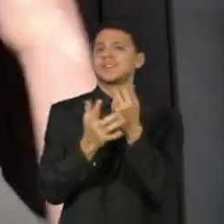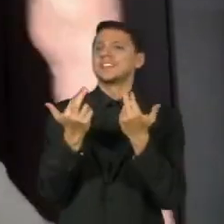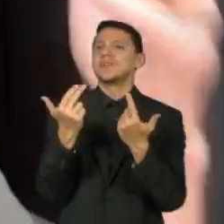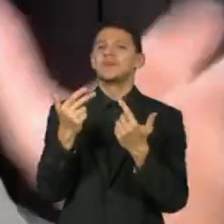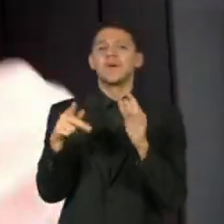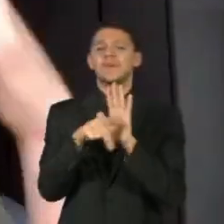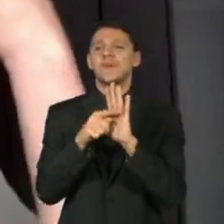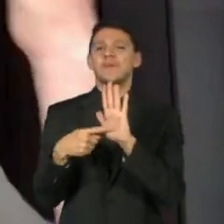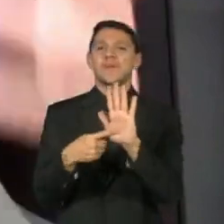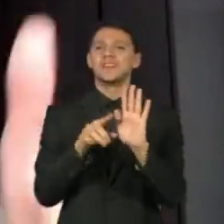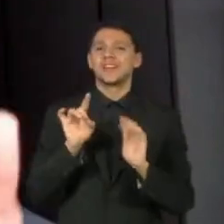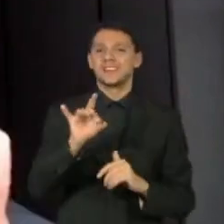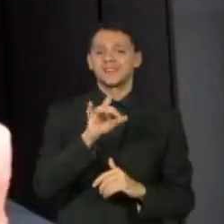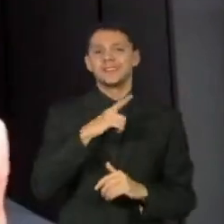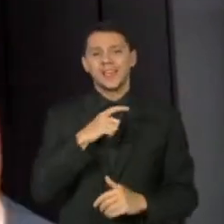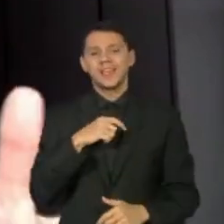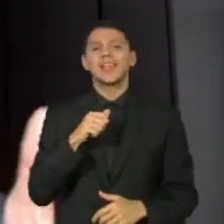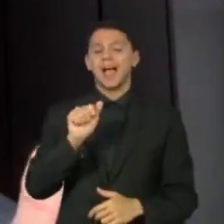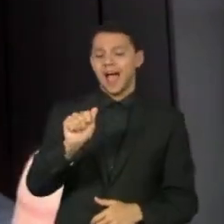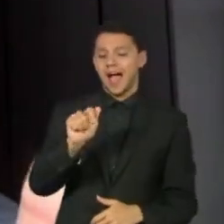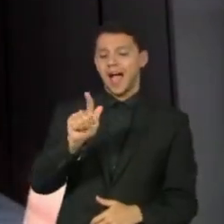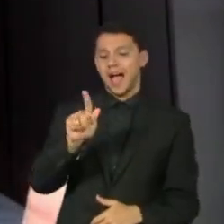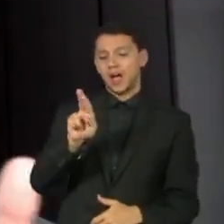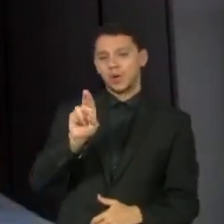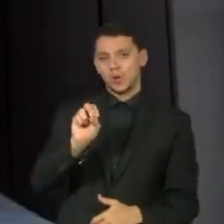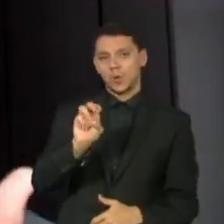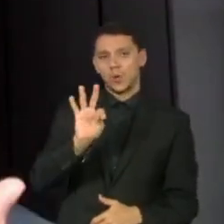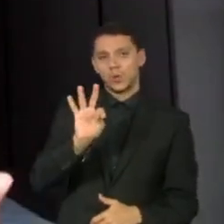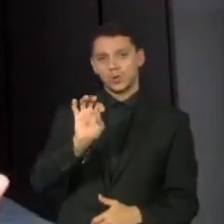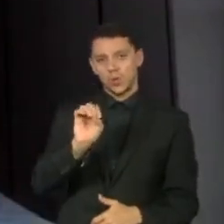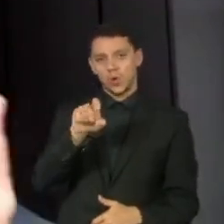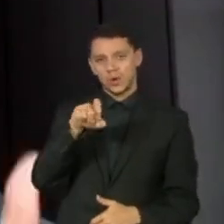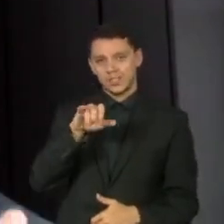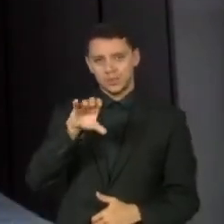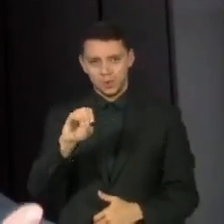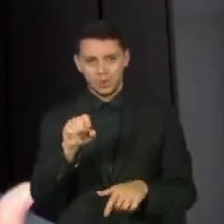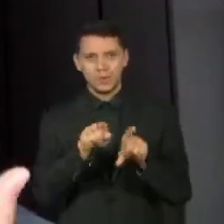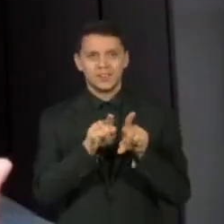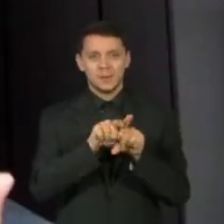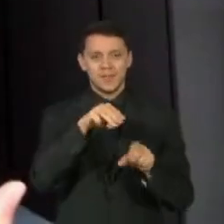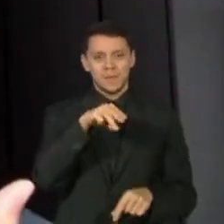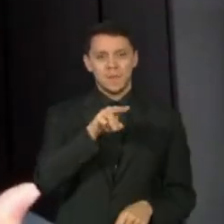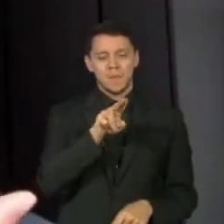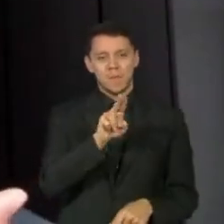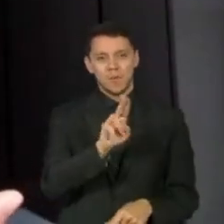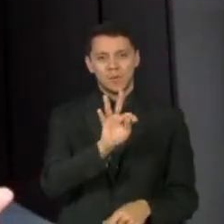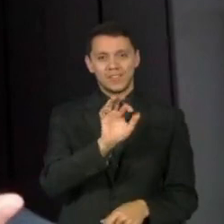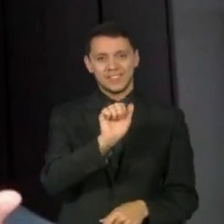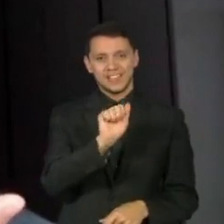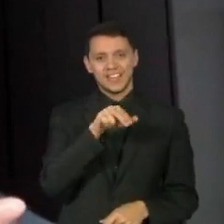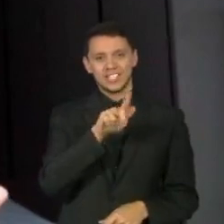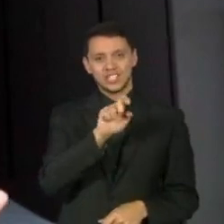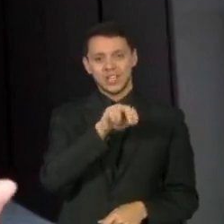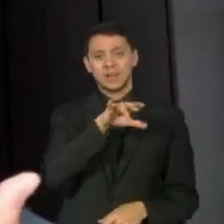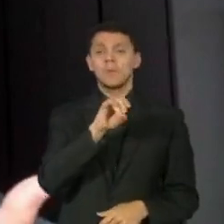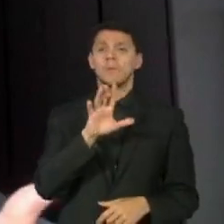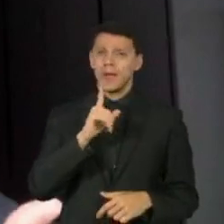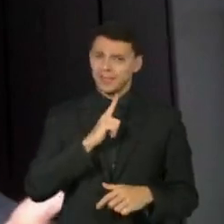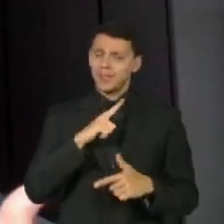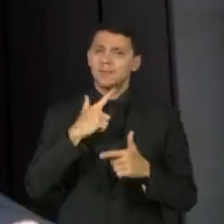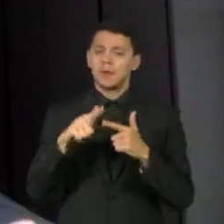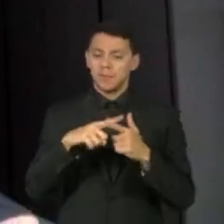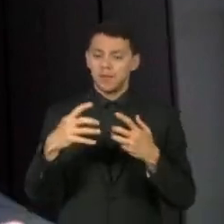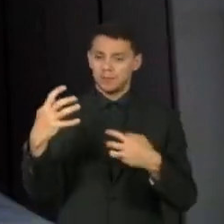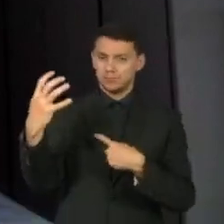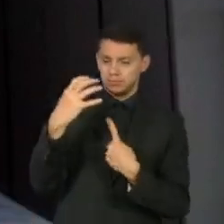muito o efeito genotóxico, mutagênico para liberar, mas hoje a gente tem visto que eles têm impactos metabólicos, então,